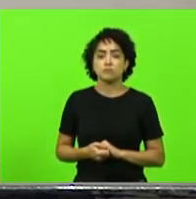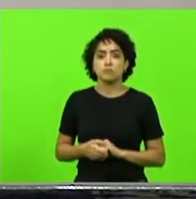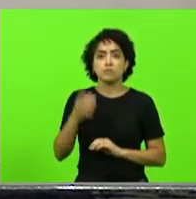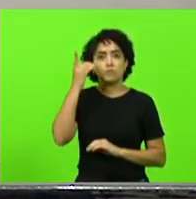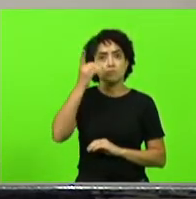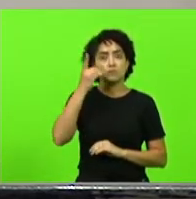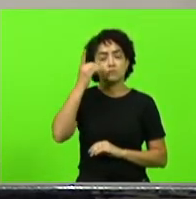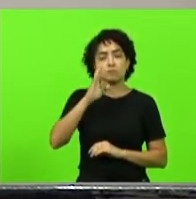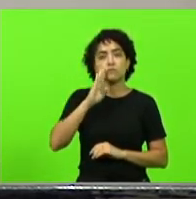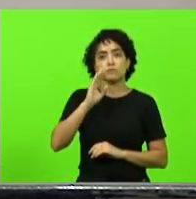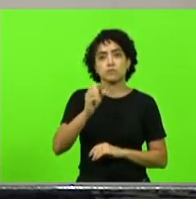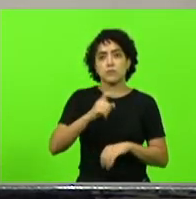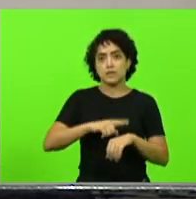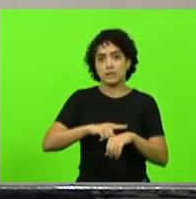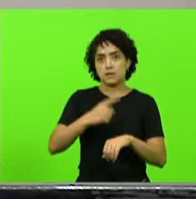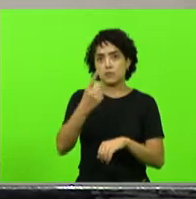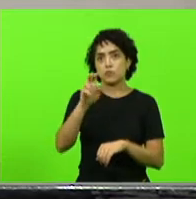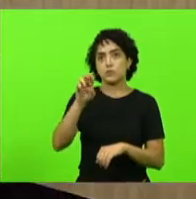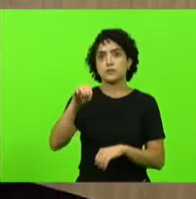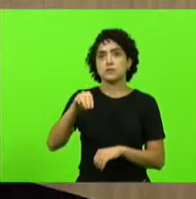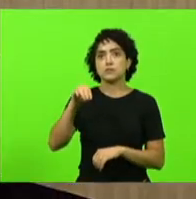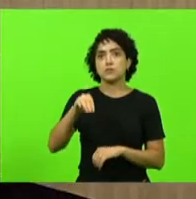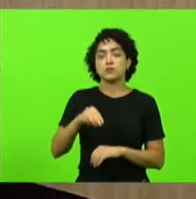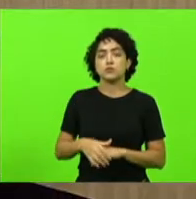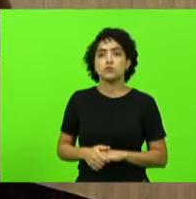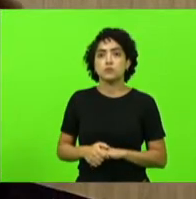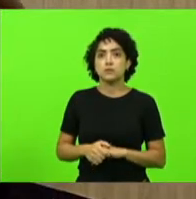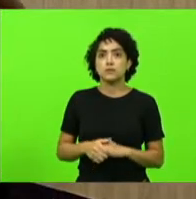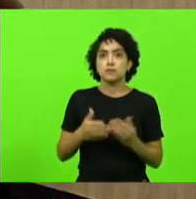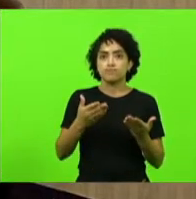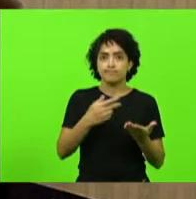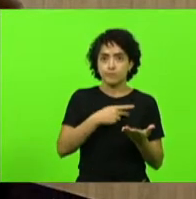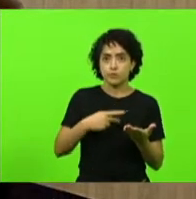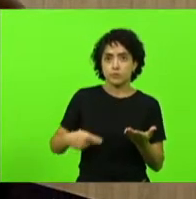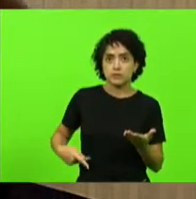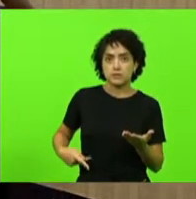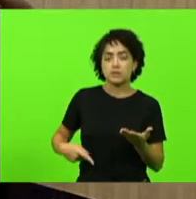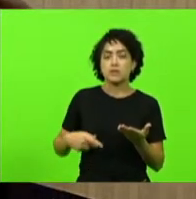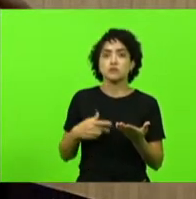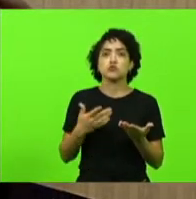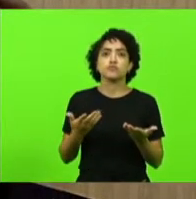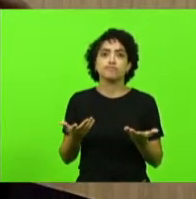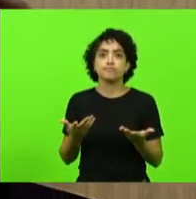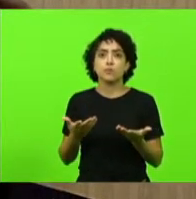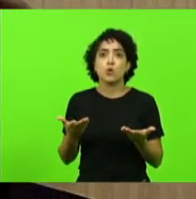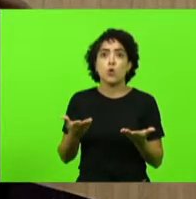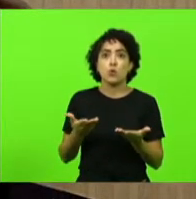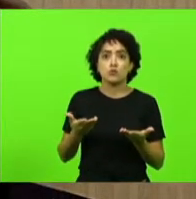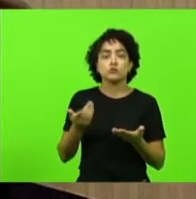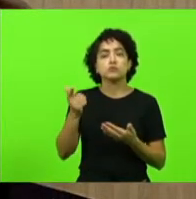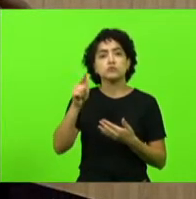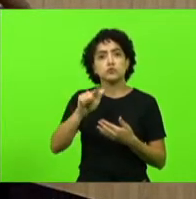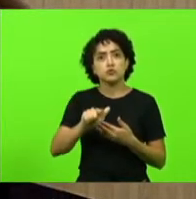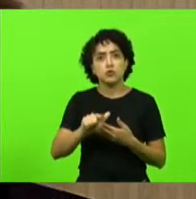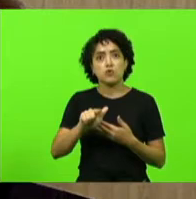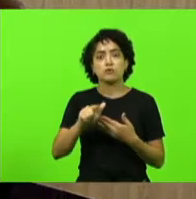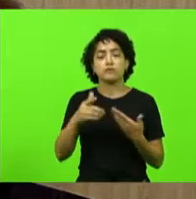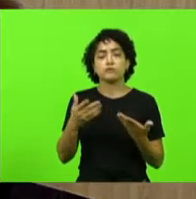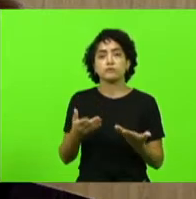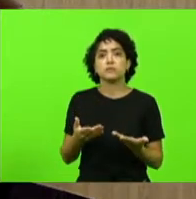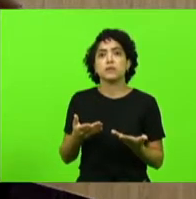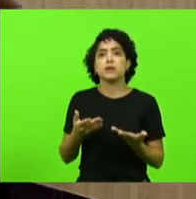15 minutos senhor presidente eu quero mais uma vez lamentar